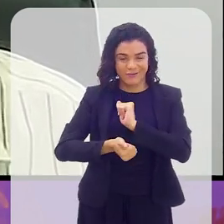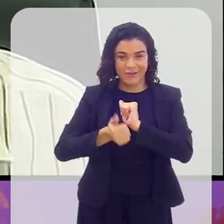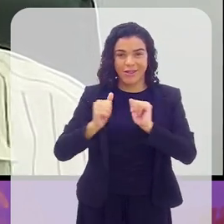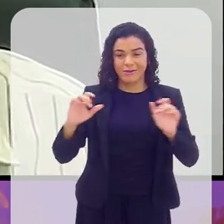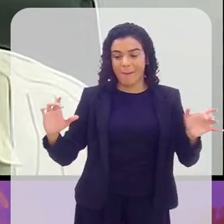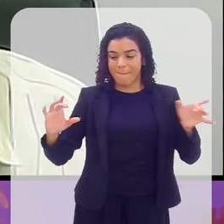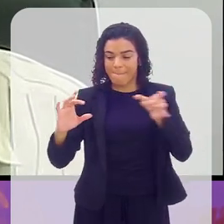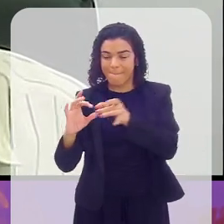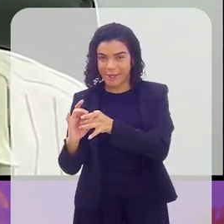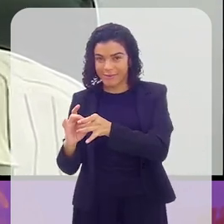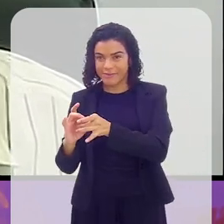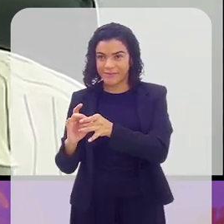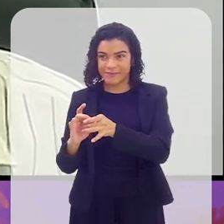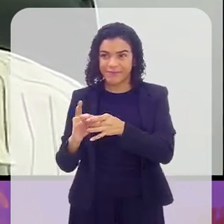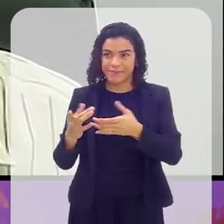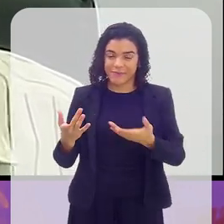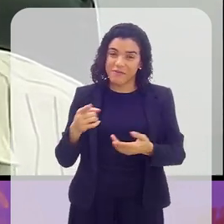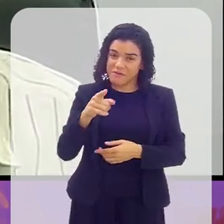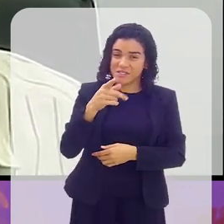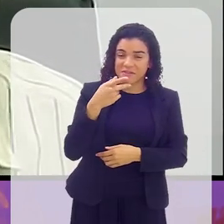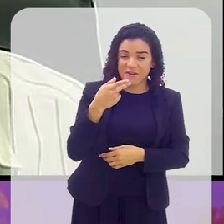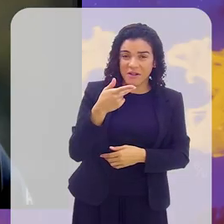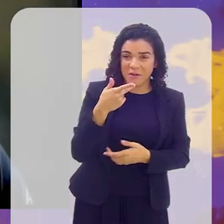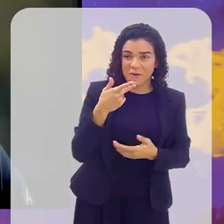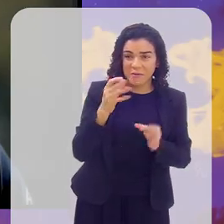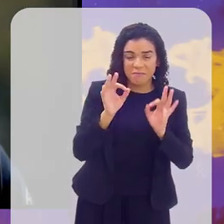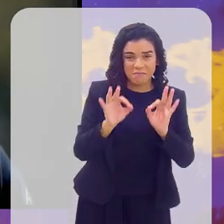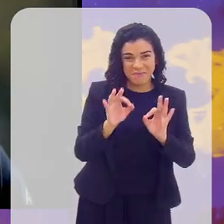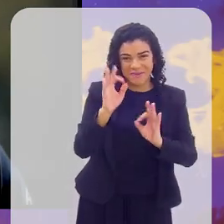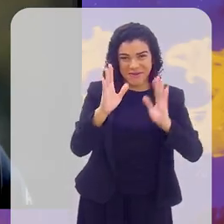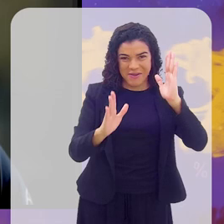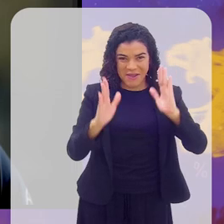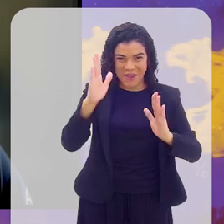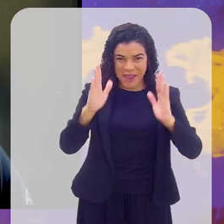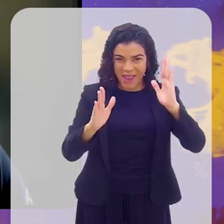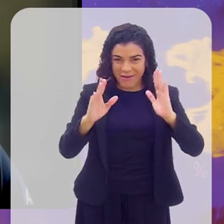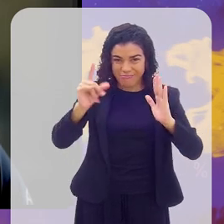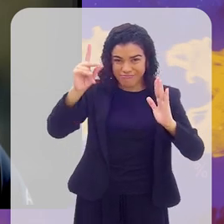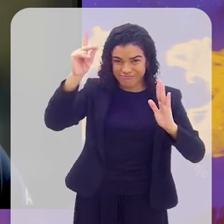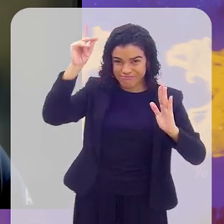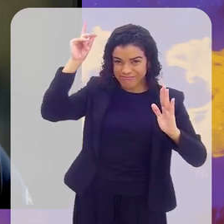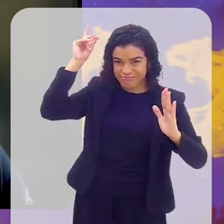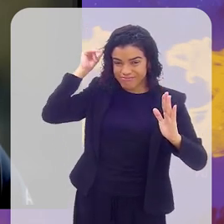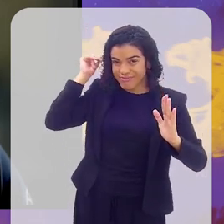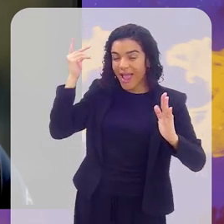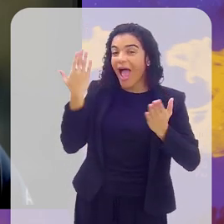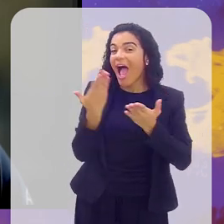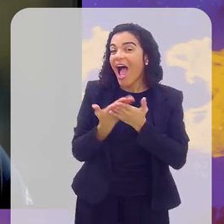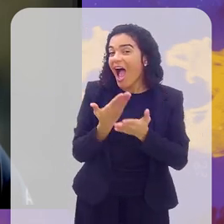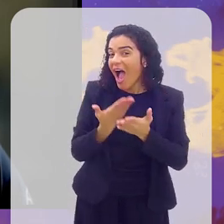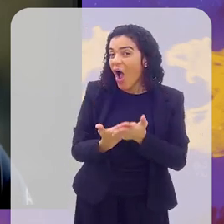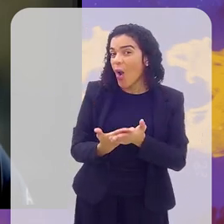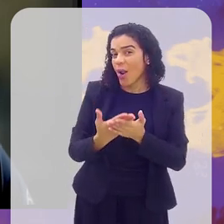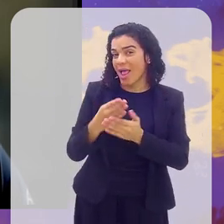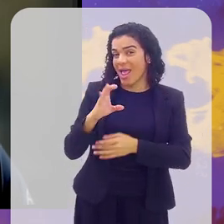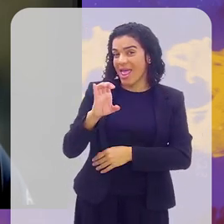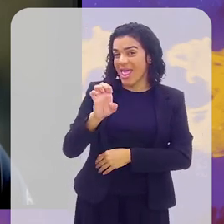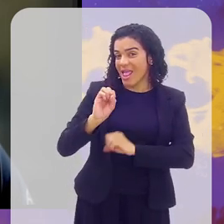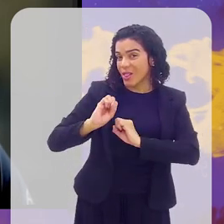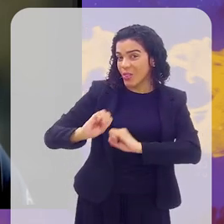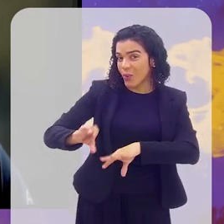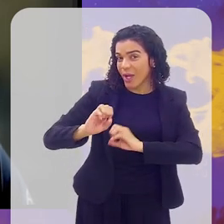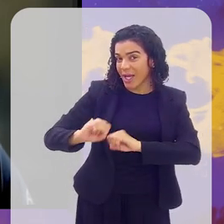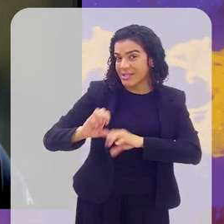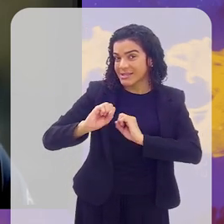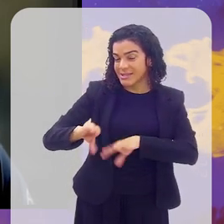atividade física recreativa. E você batizou, que é da sua época, o nome dessa disciplina, aula